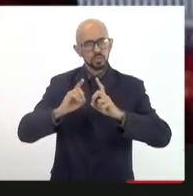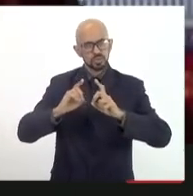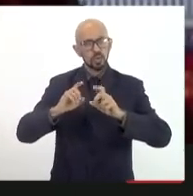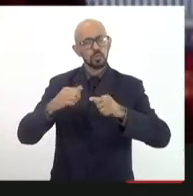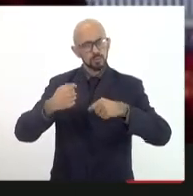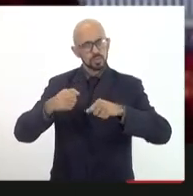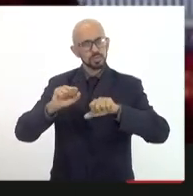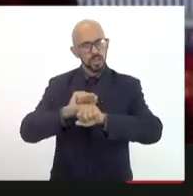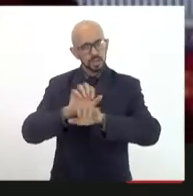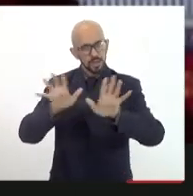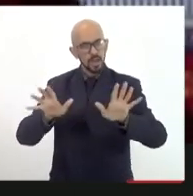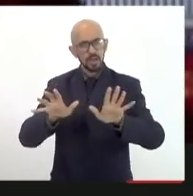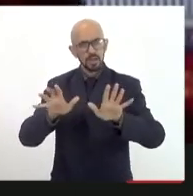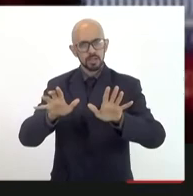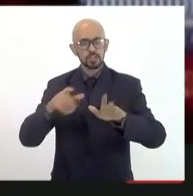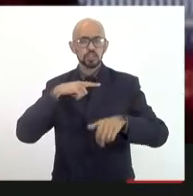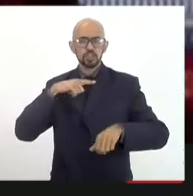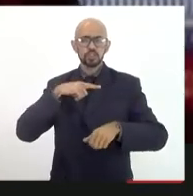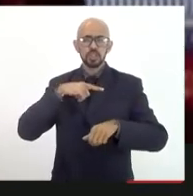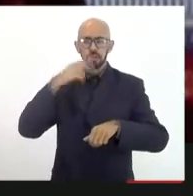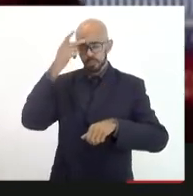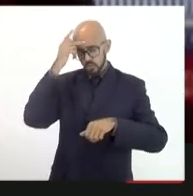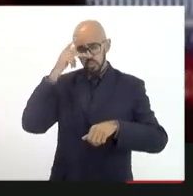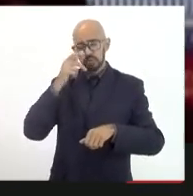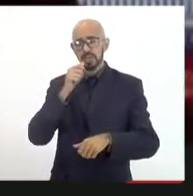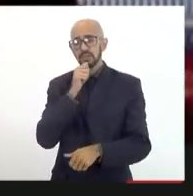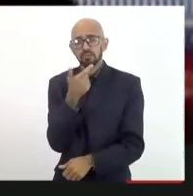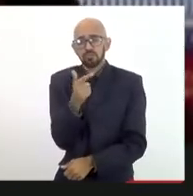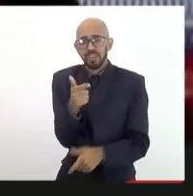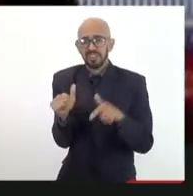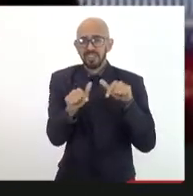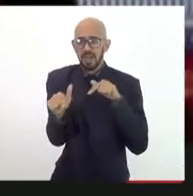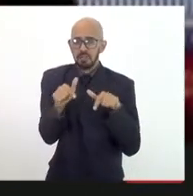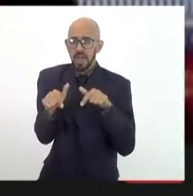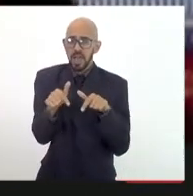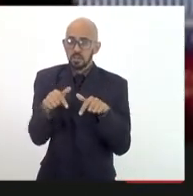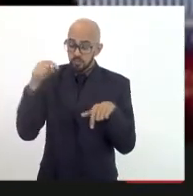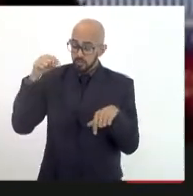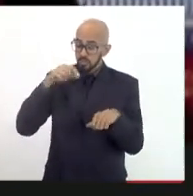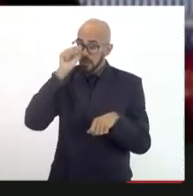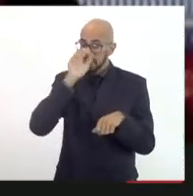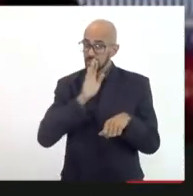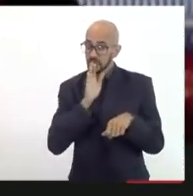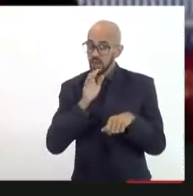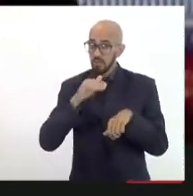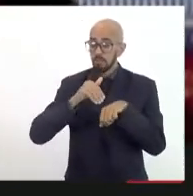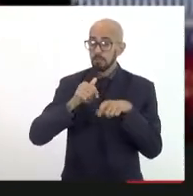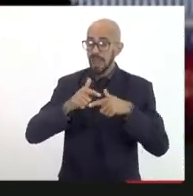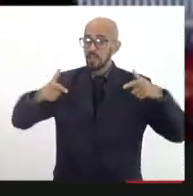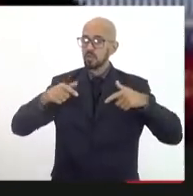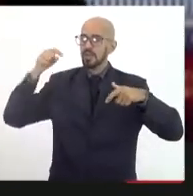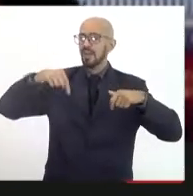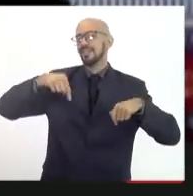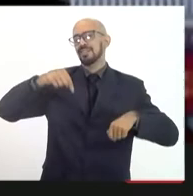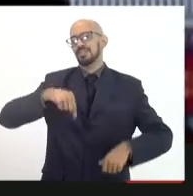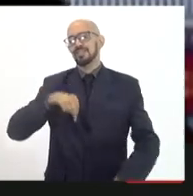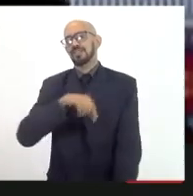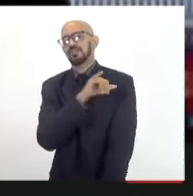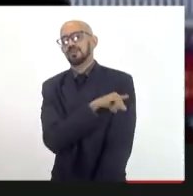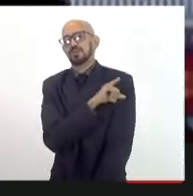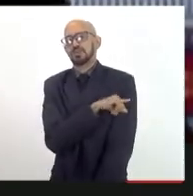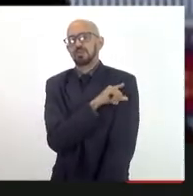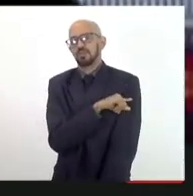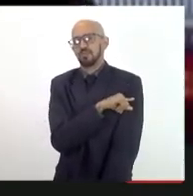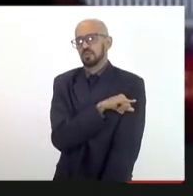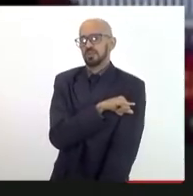maioria dos desempregados do Brasil estão aqui no estado do Rio de Janeiro o estado do Rio de Janeiro carecia de uma ação